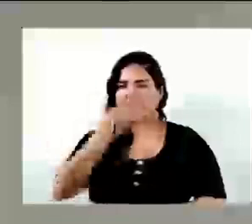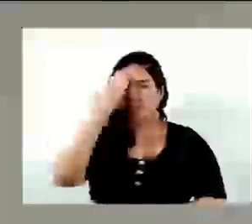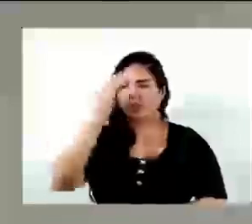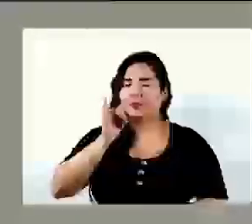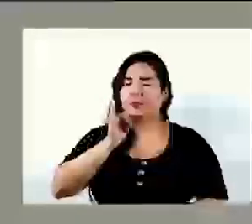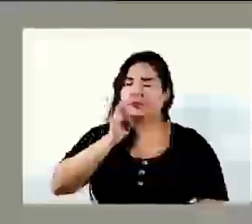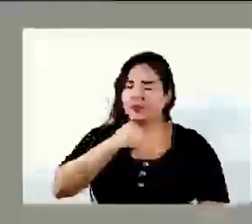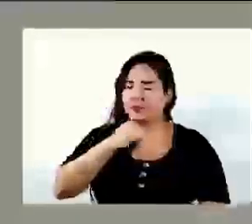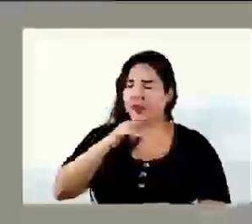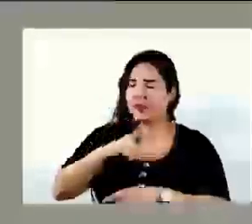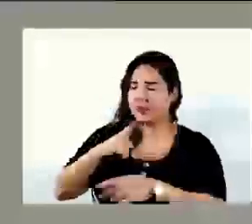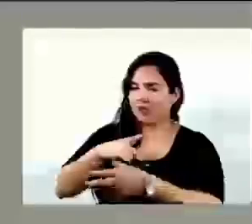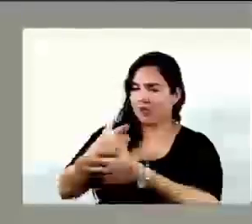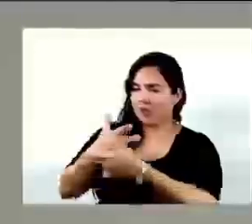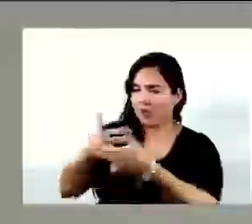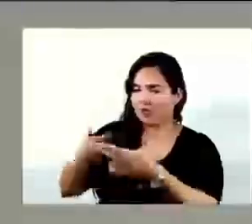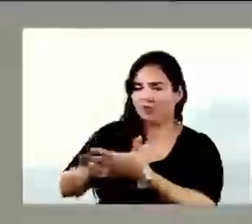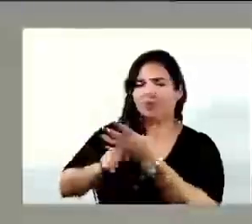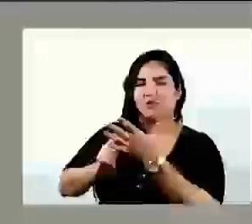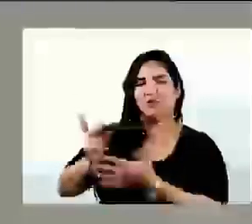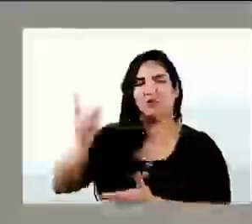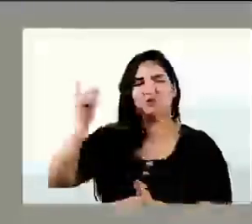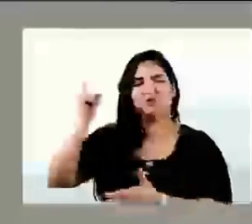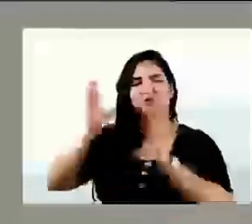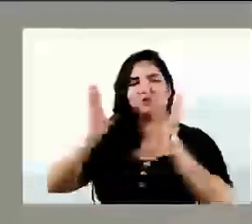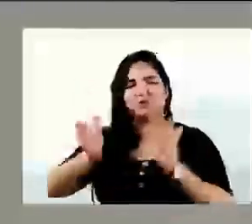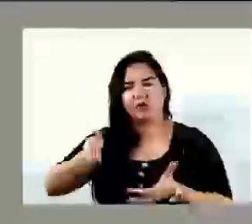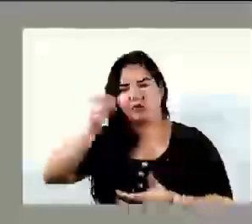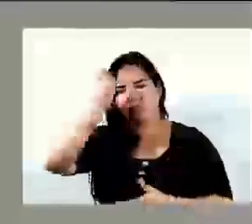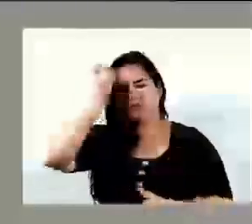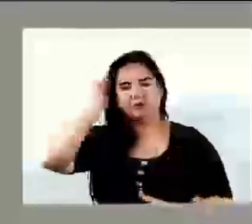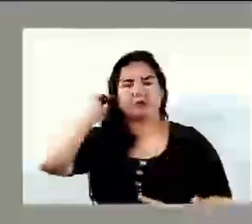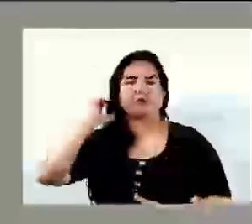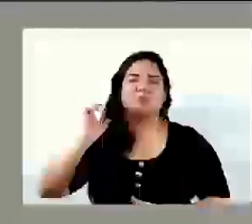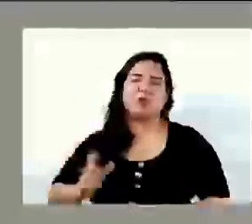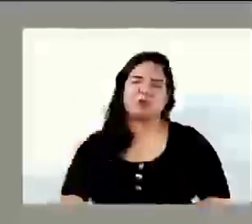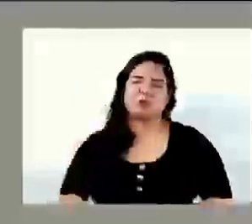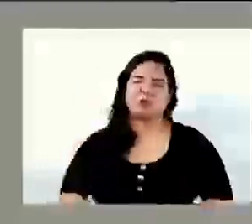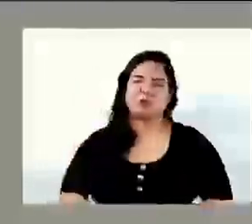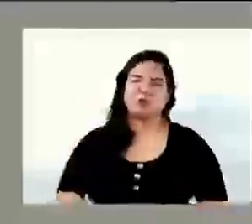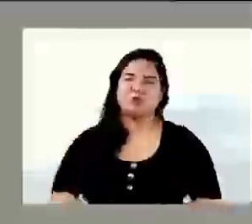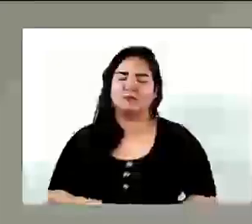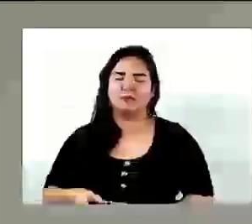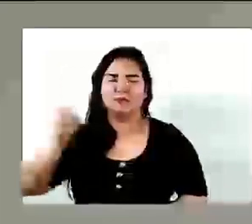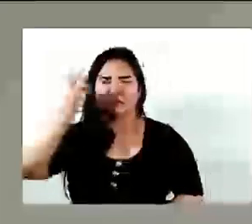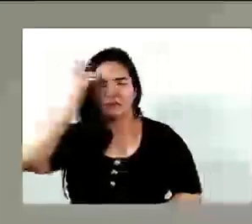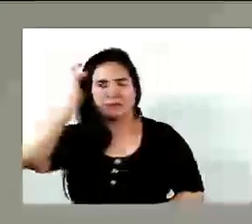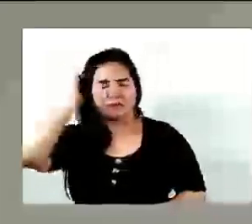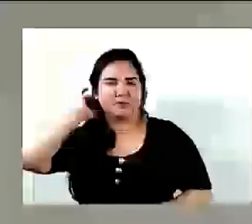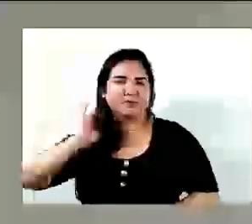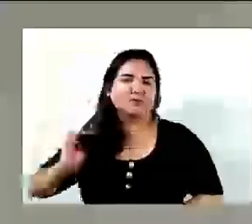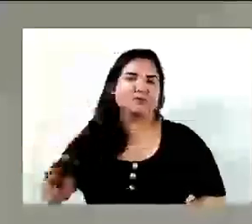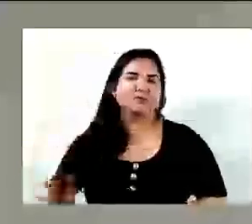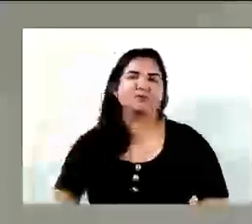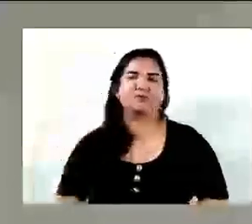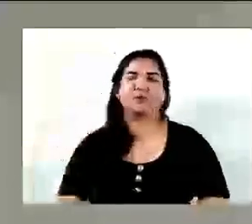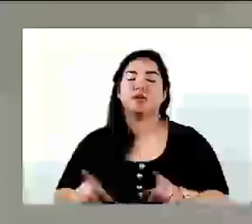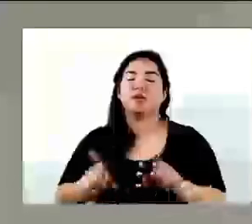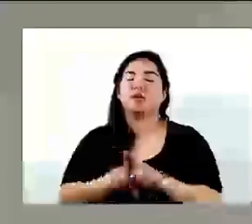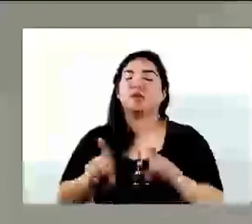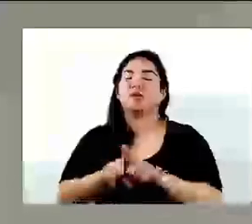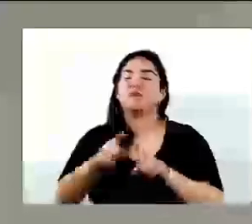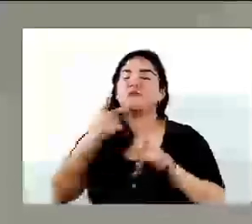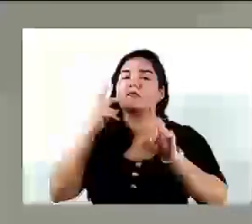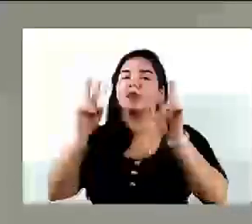relatos bem antigos. Agora, o que a gente não pode tentar imputar é que a educação de